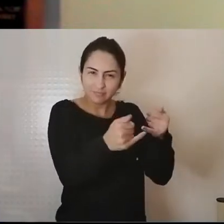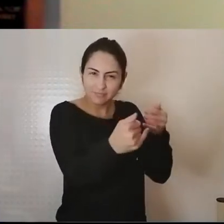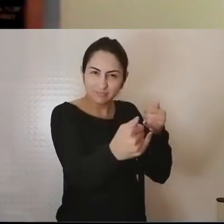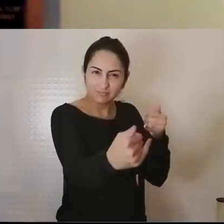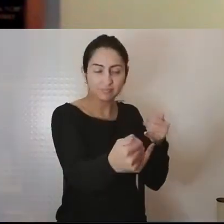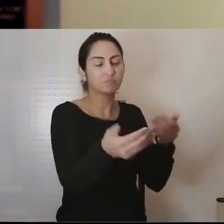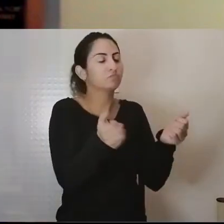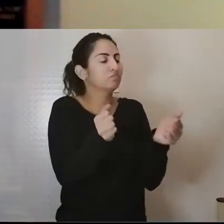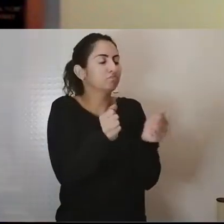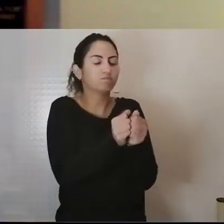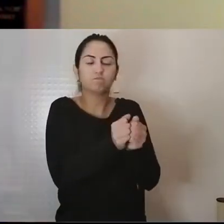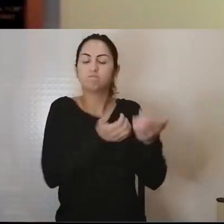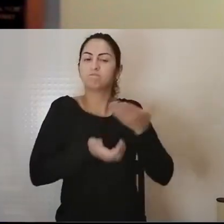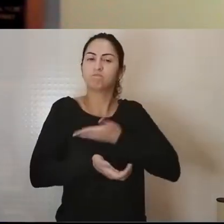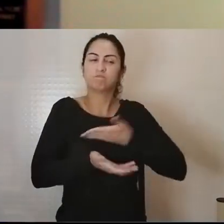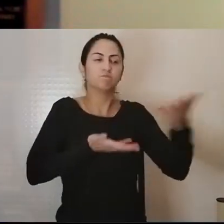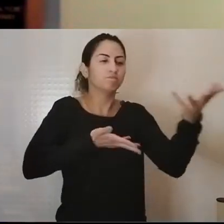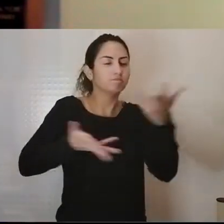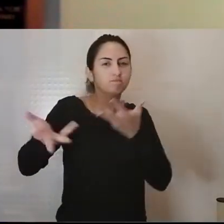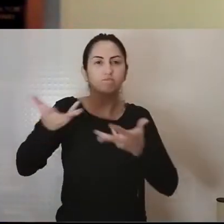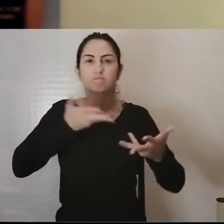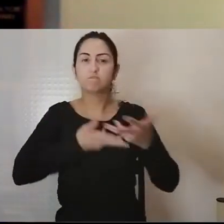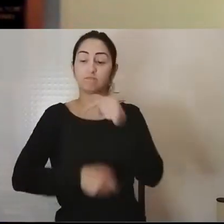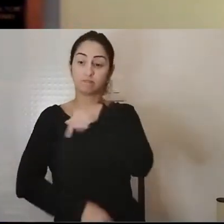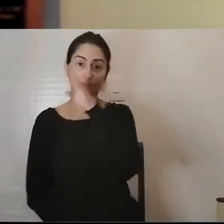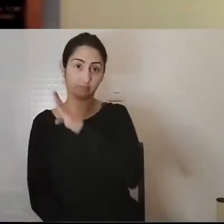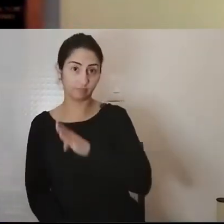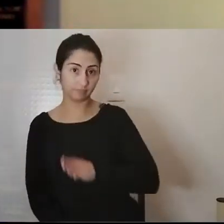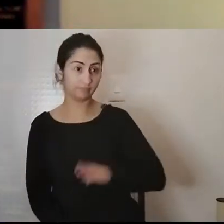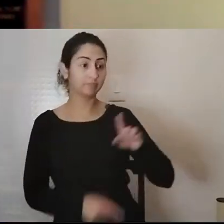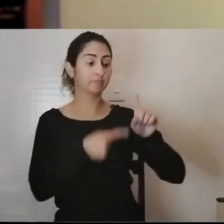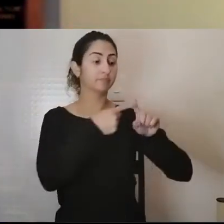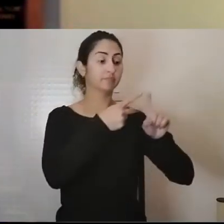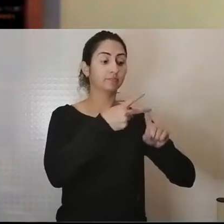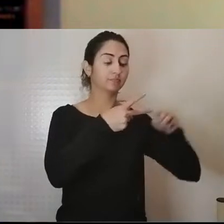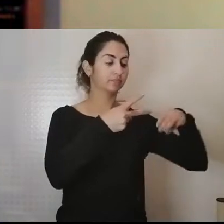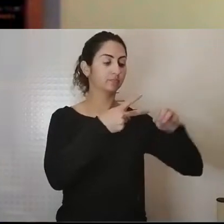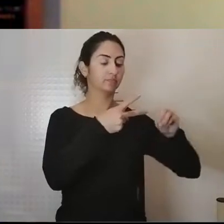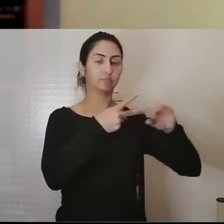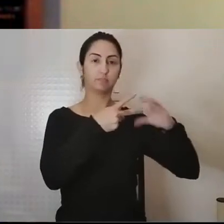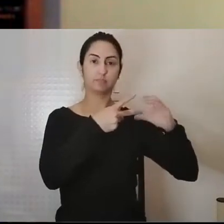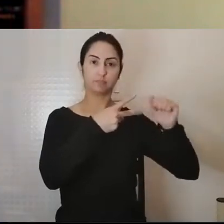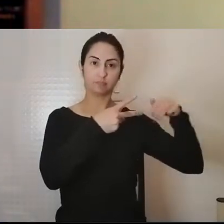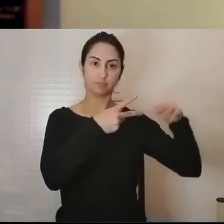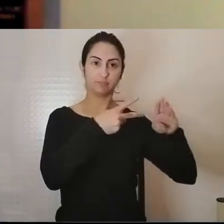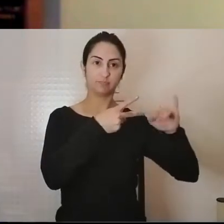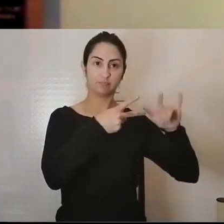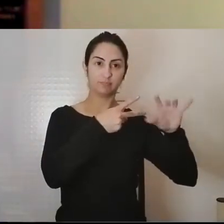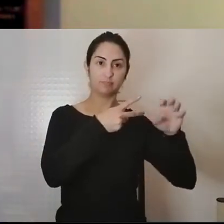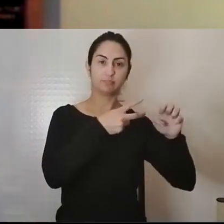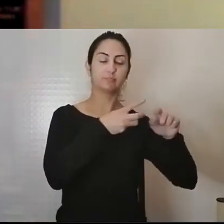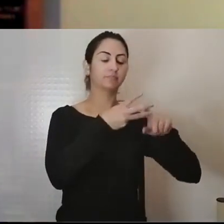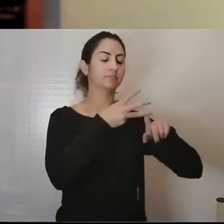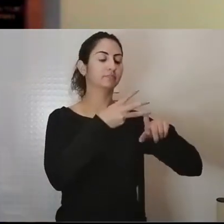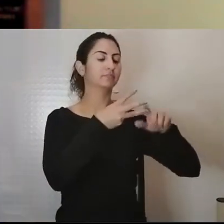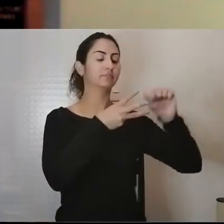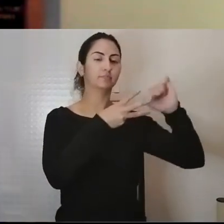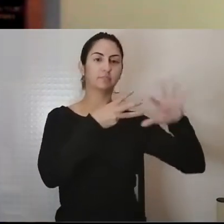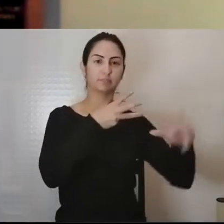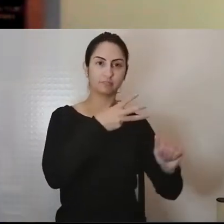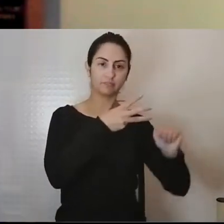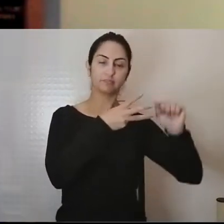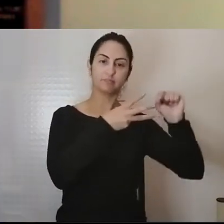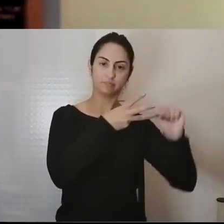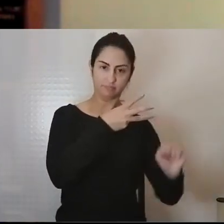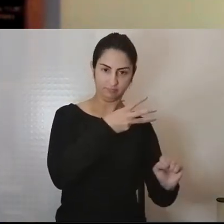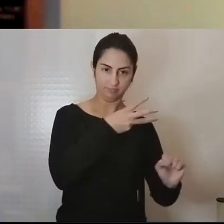colegas do Brasil, Moçambique e África do Sul. Projeto que coordenei graças ao edital Pro-África do CNPq,